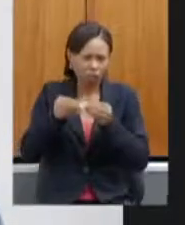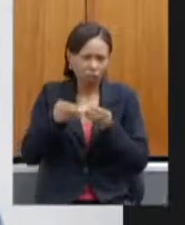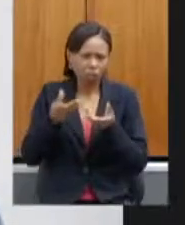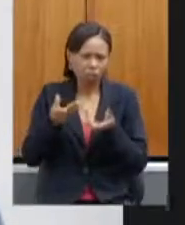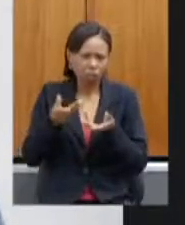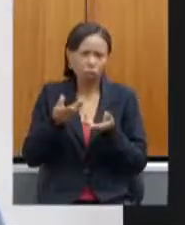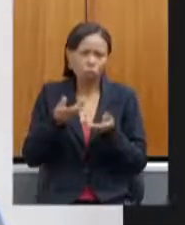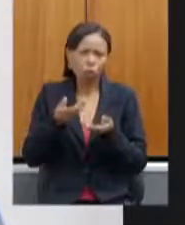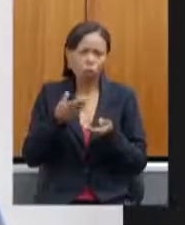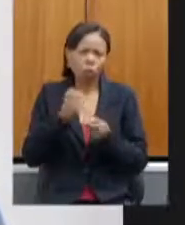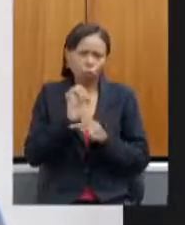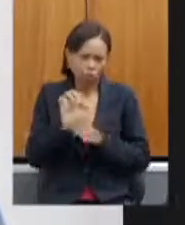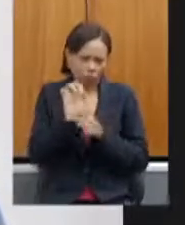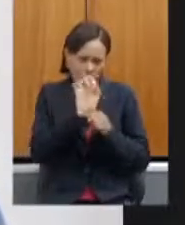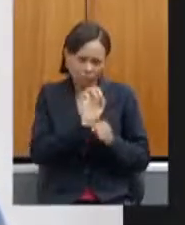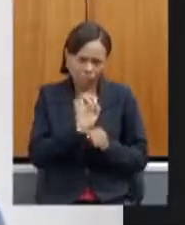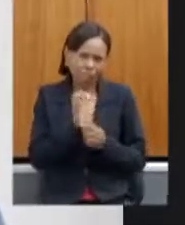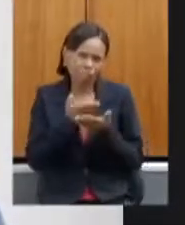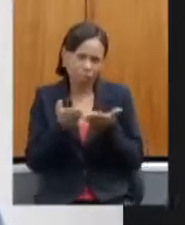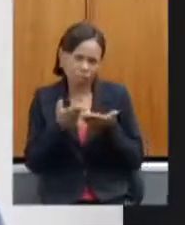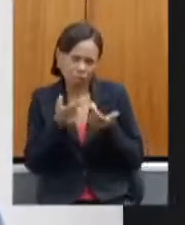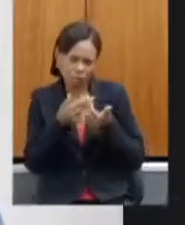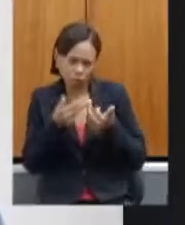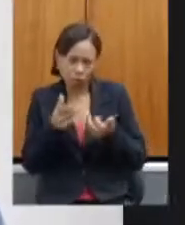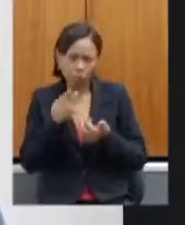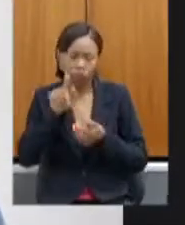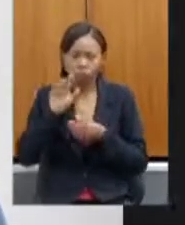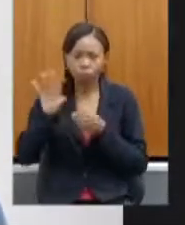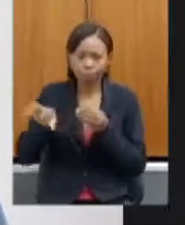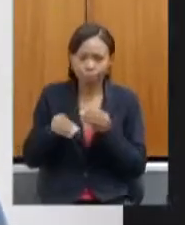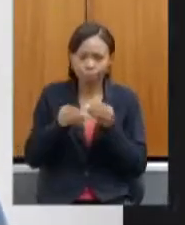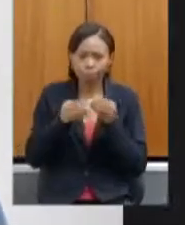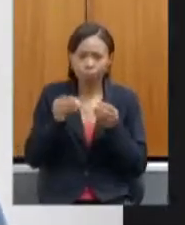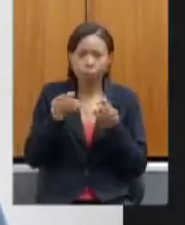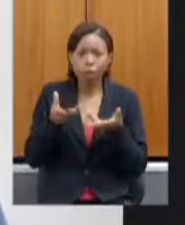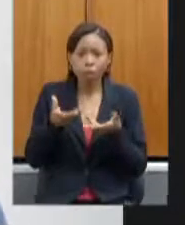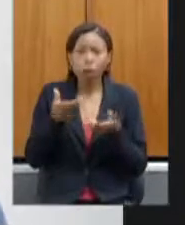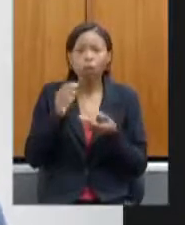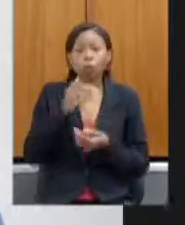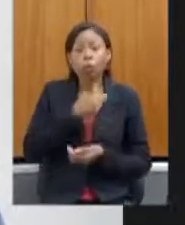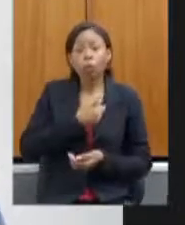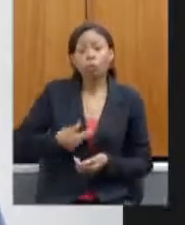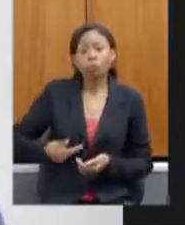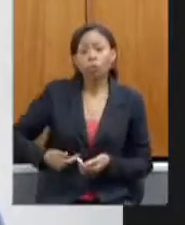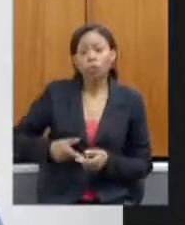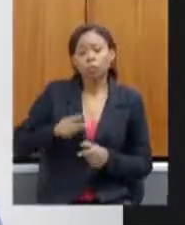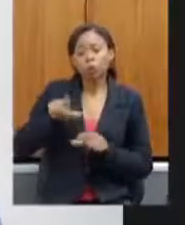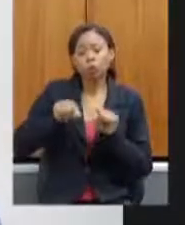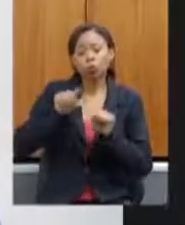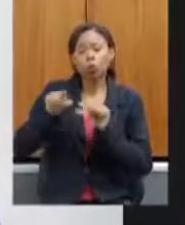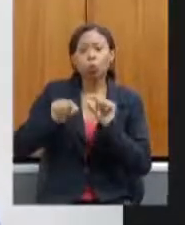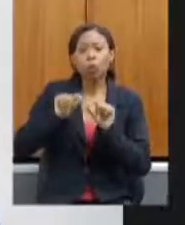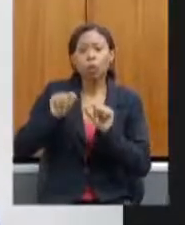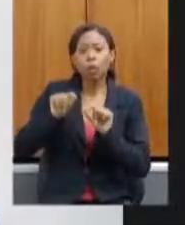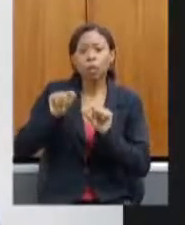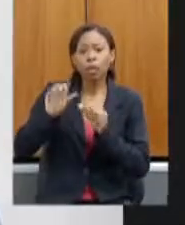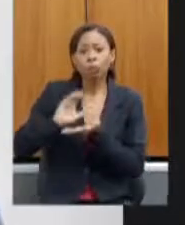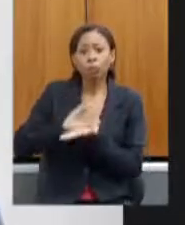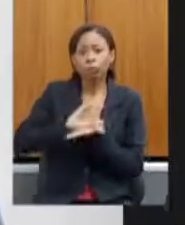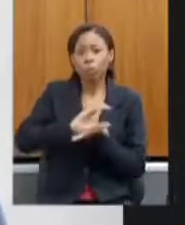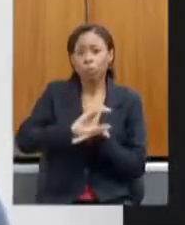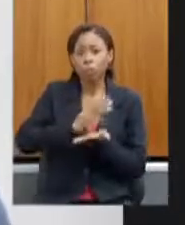municípios, o governo fez uma escolha de passar R$ 39,00 por